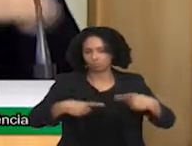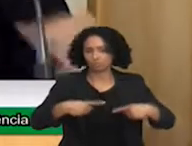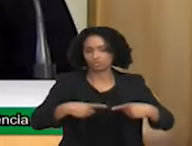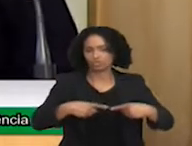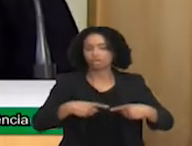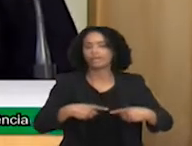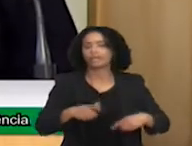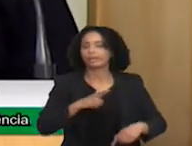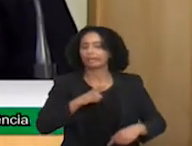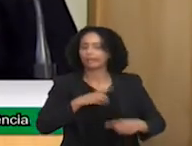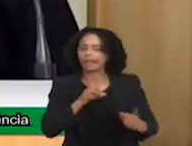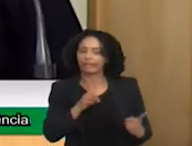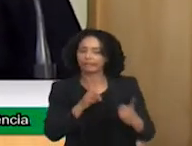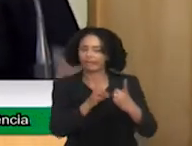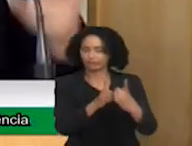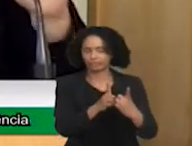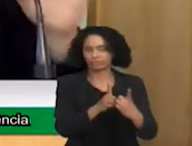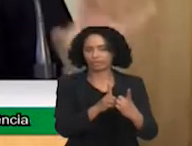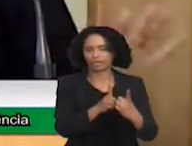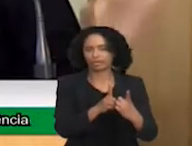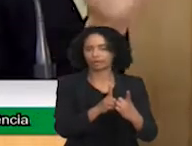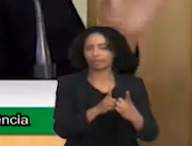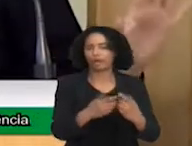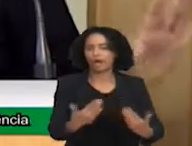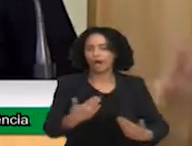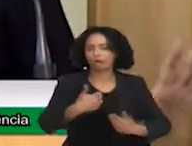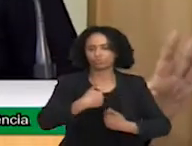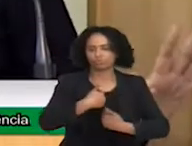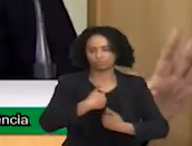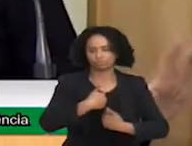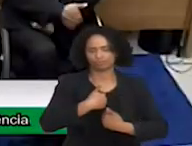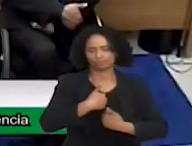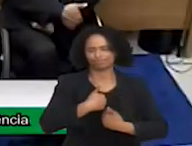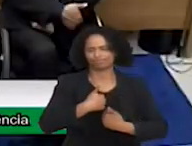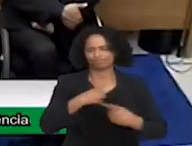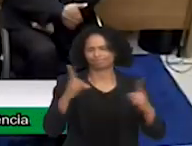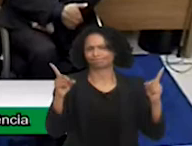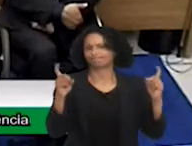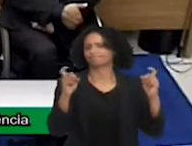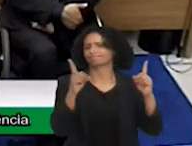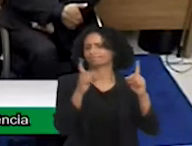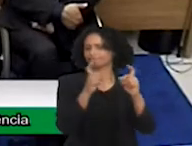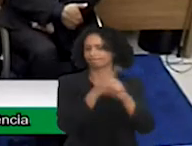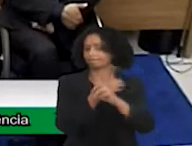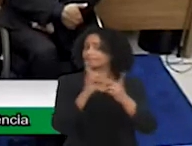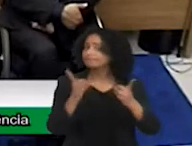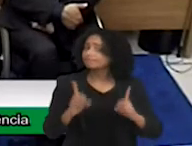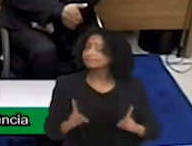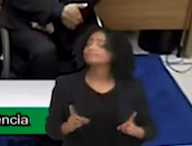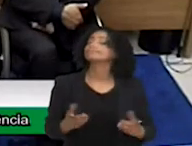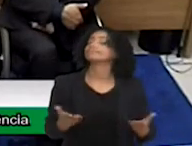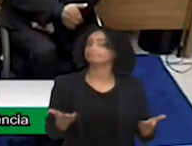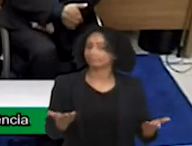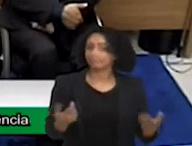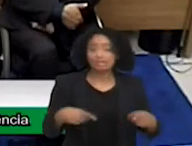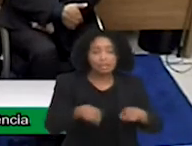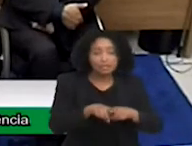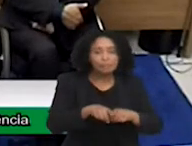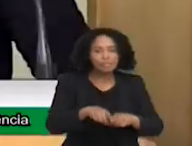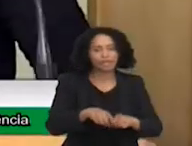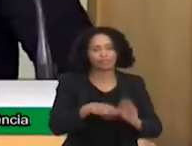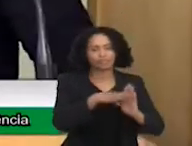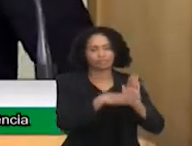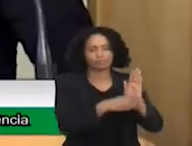gente, ele é a complexidade da deficiência. Nós vamos chegar aí. E nós temos a política de viver sem